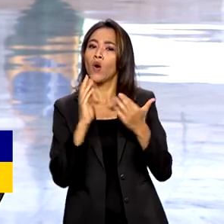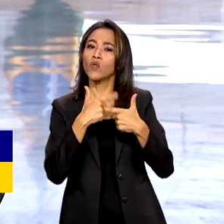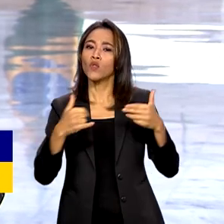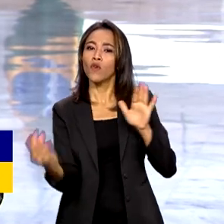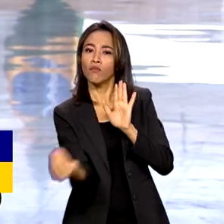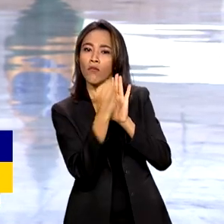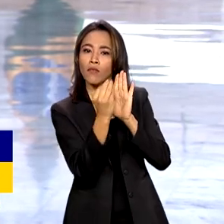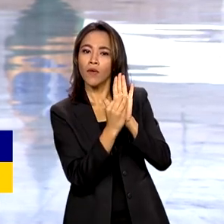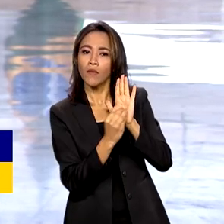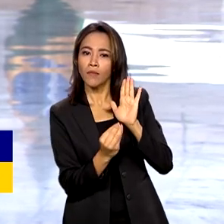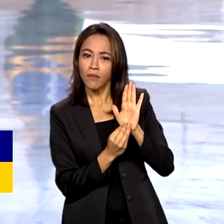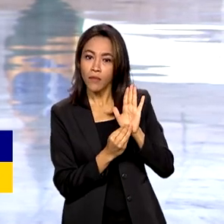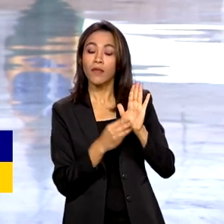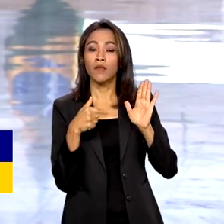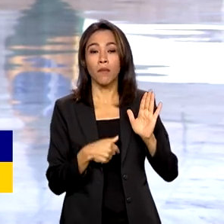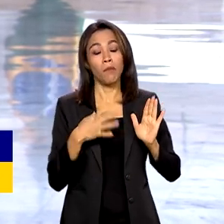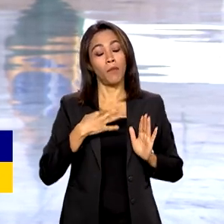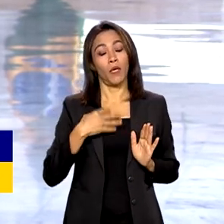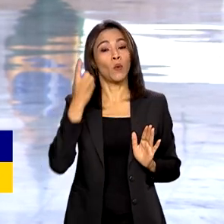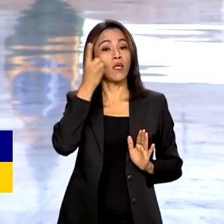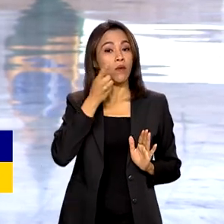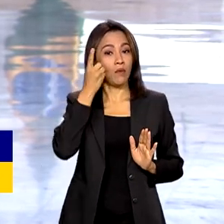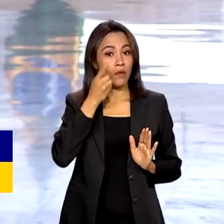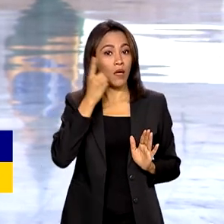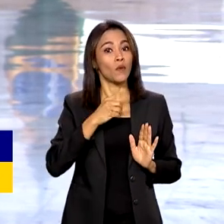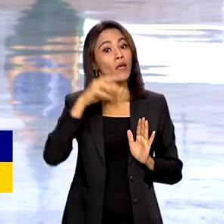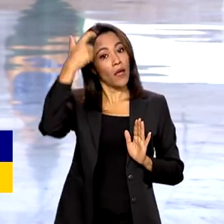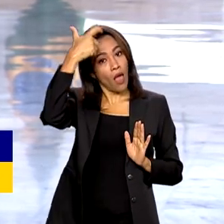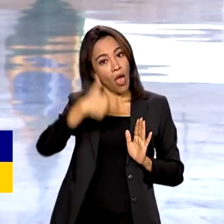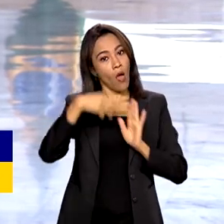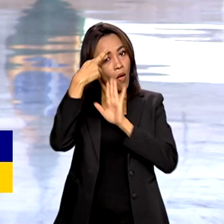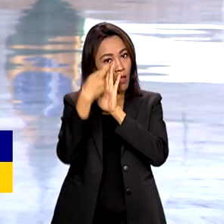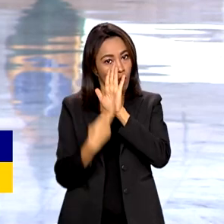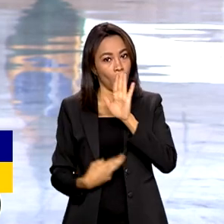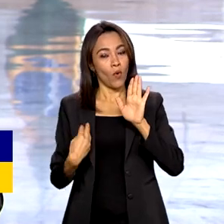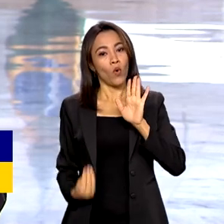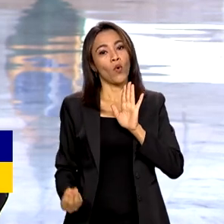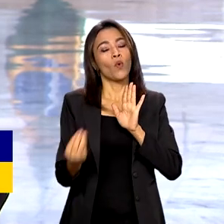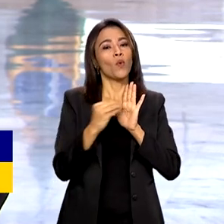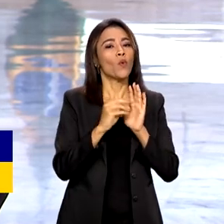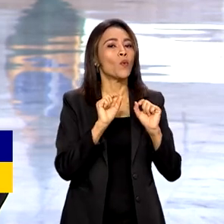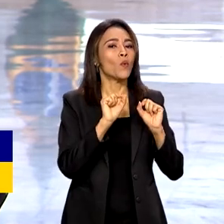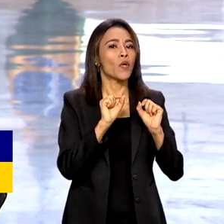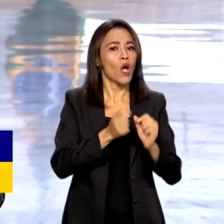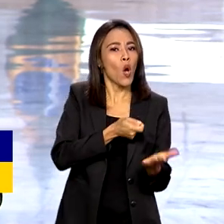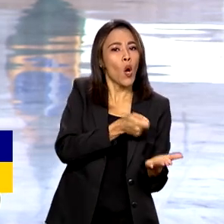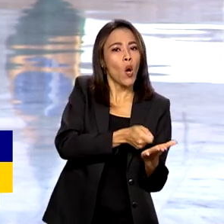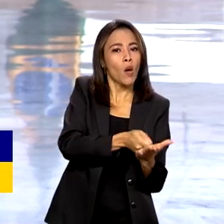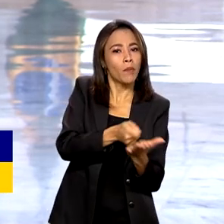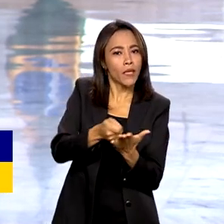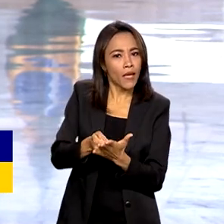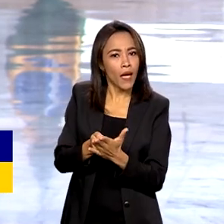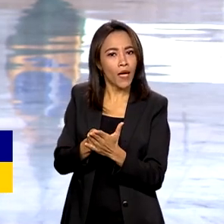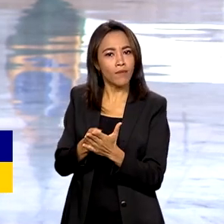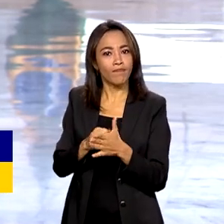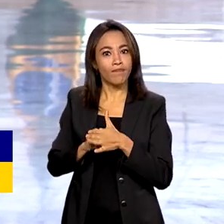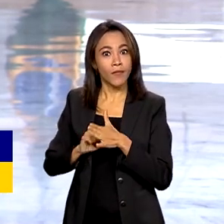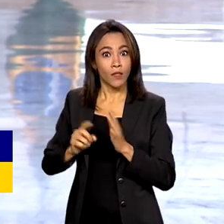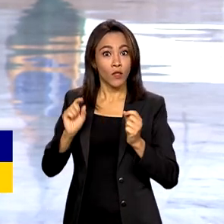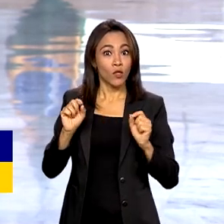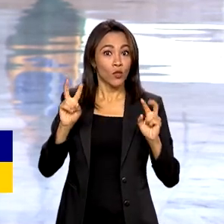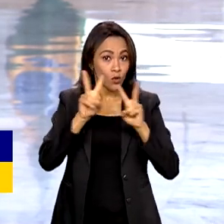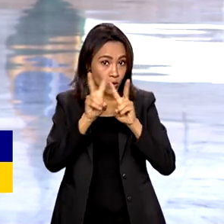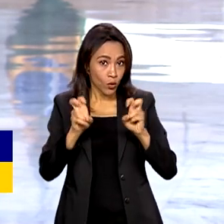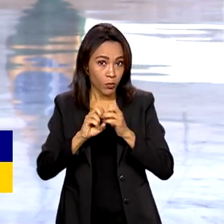relator, o deputado Cláudio Cajado, ele incluiu, por exemplo, gatilhos para obrigar a contenção dos gastos em casos de